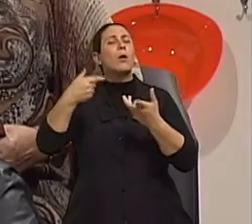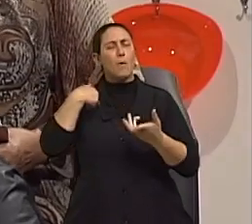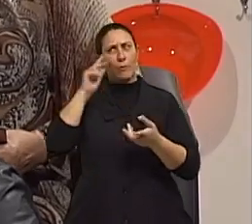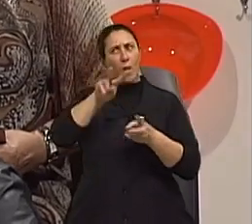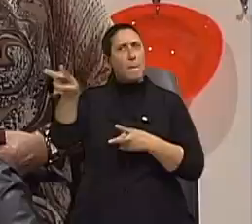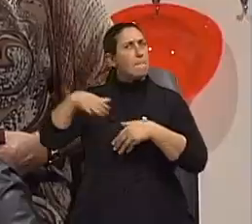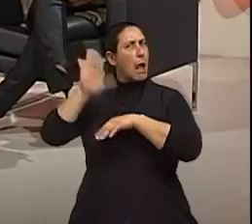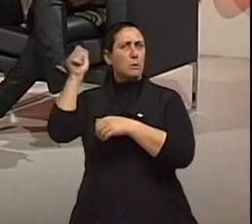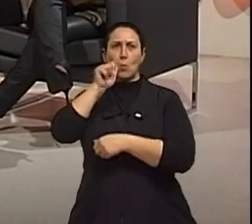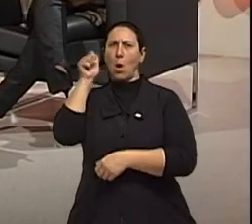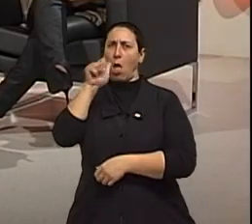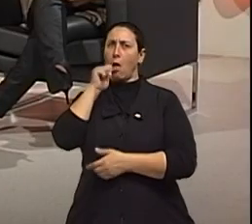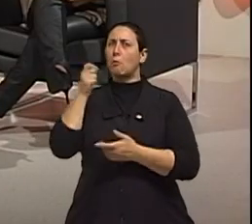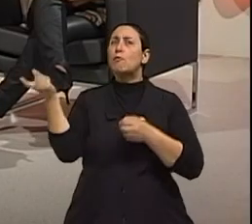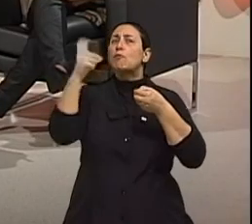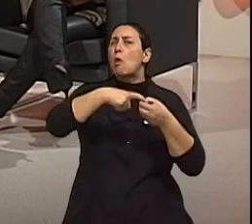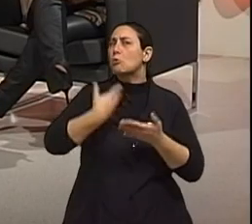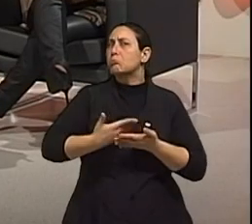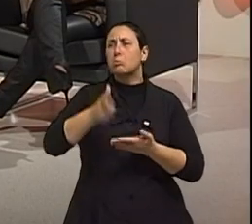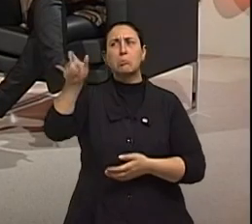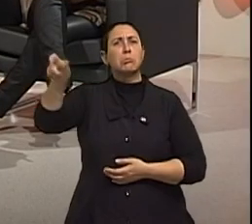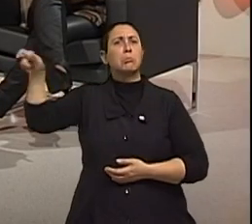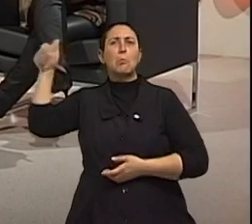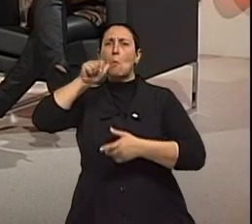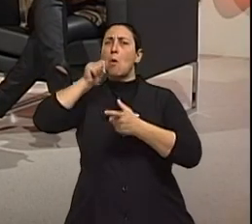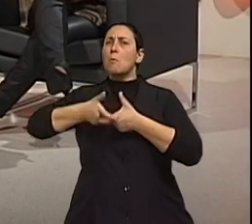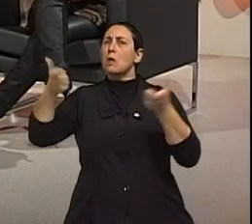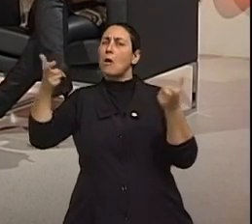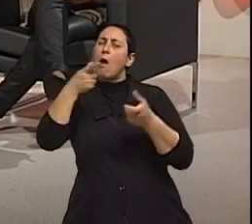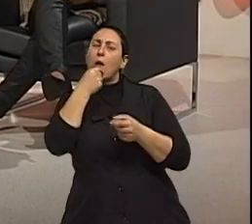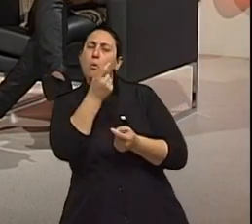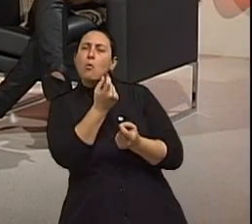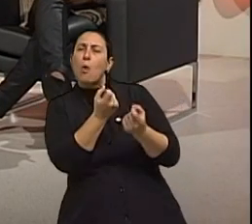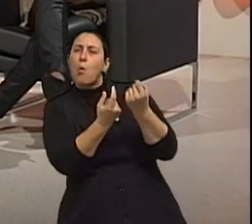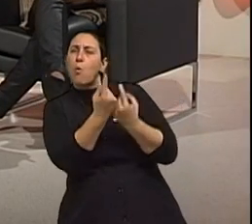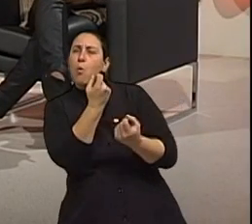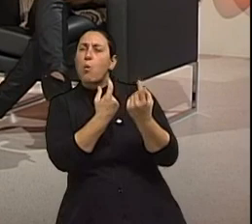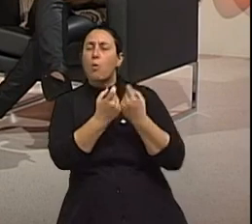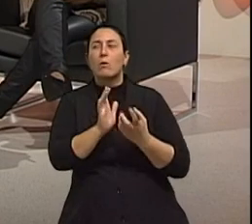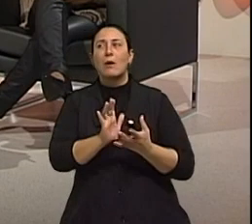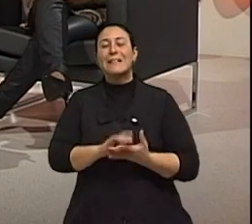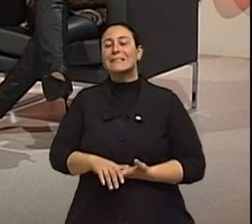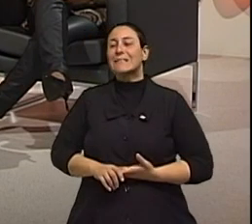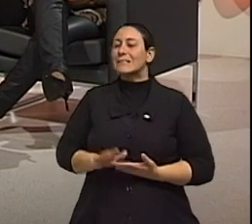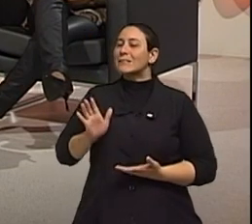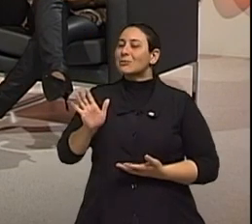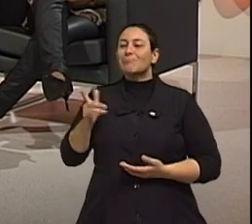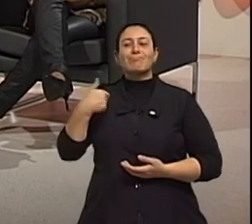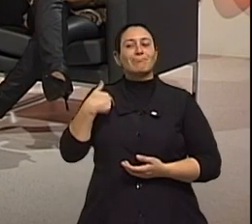eu vejo mais mulheres na universidade depois dos 60. Alguns homens. eu não tenho nenhuma